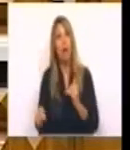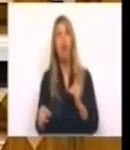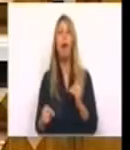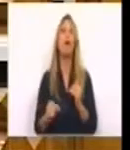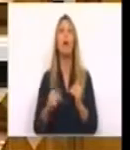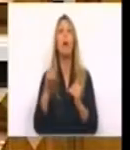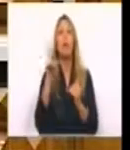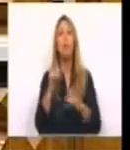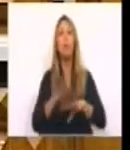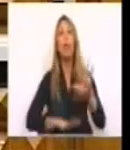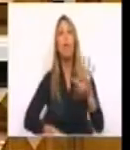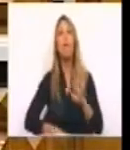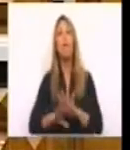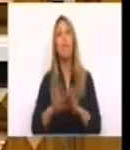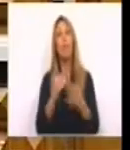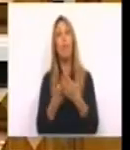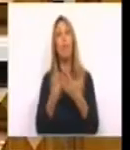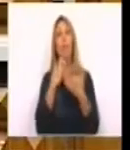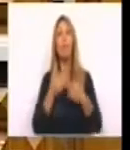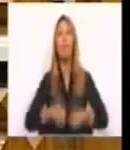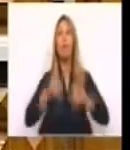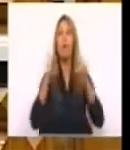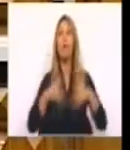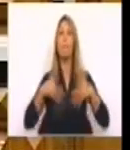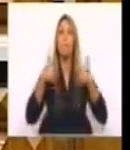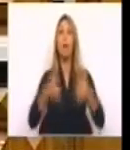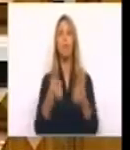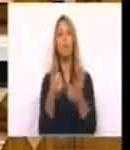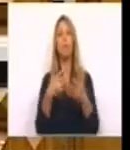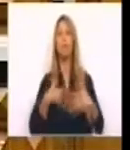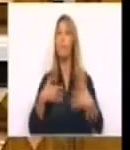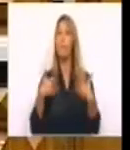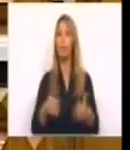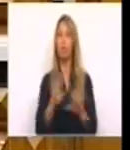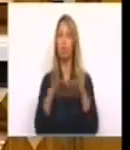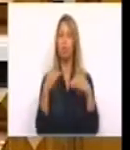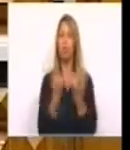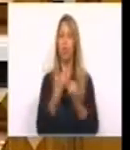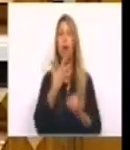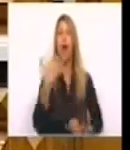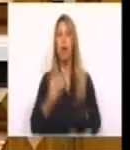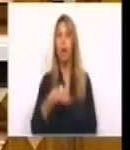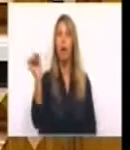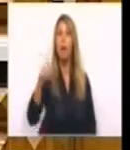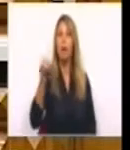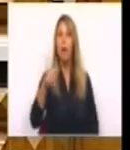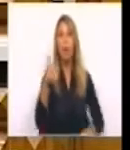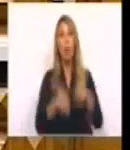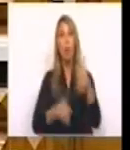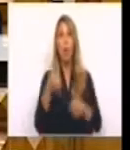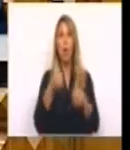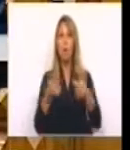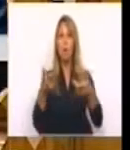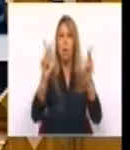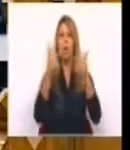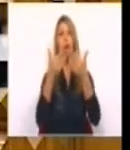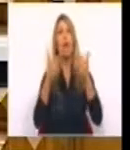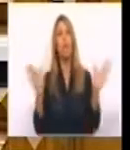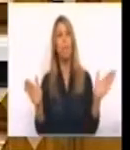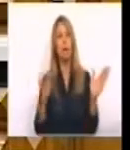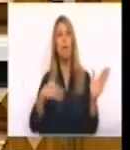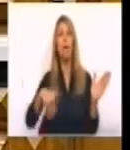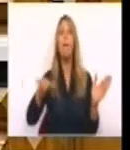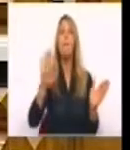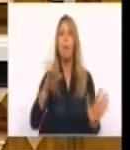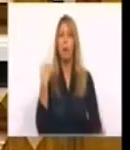maior bem-estar social. Acreditamos sim na concorrência livre e aberta, mas também sabemos que